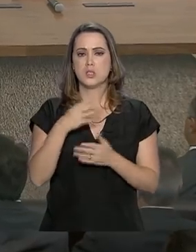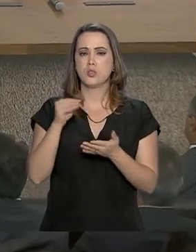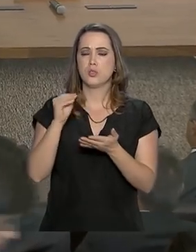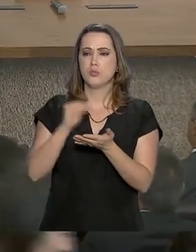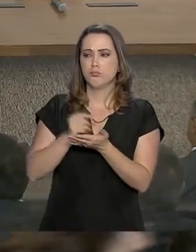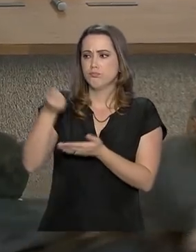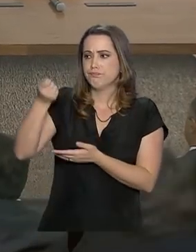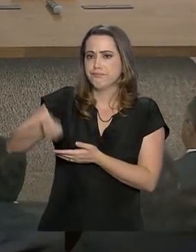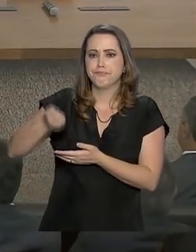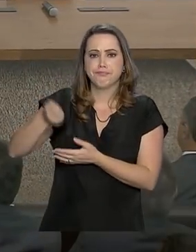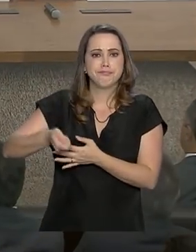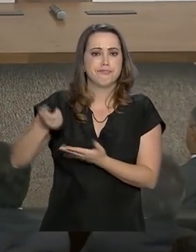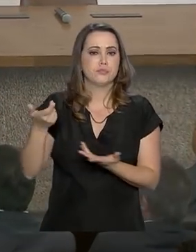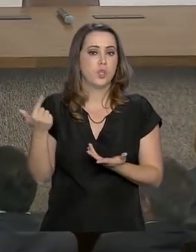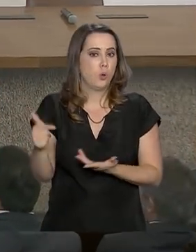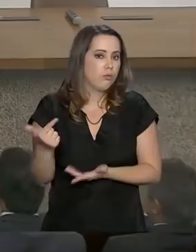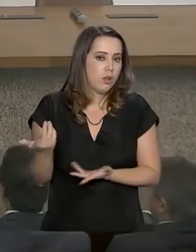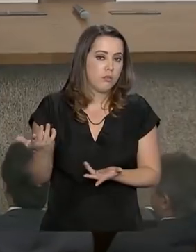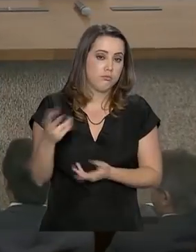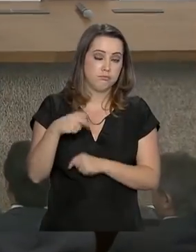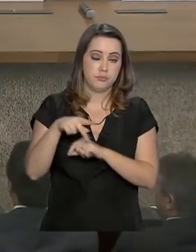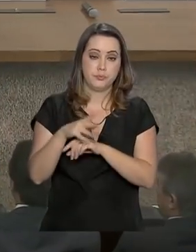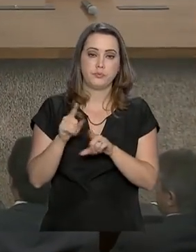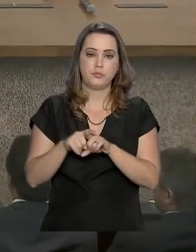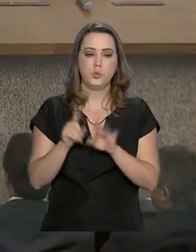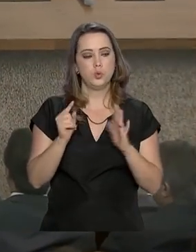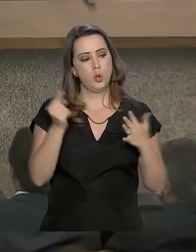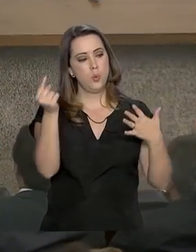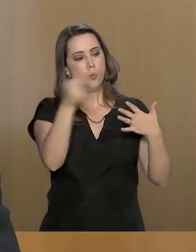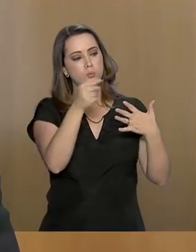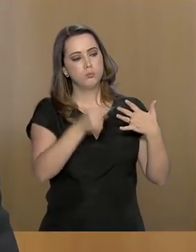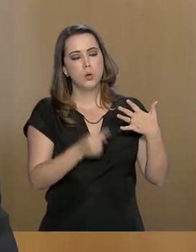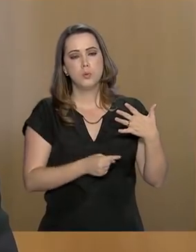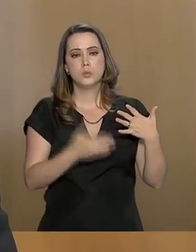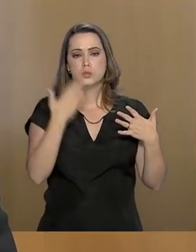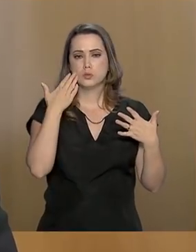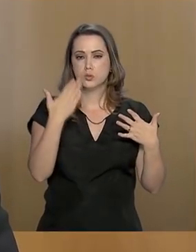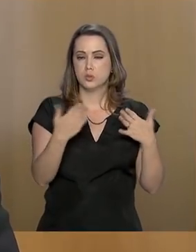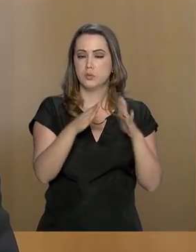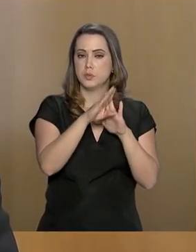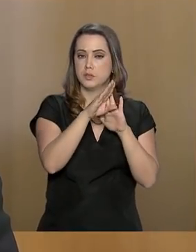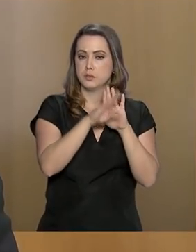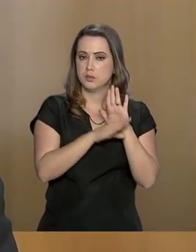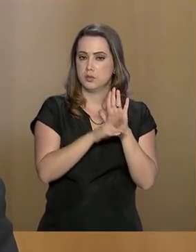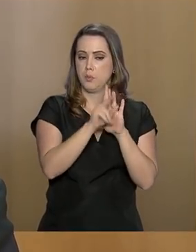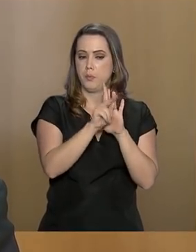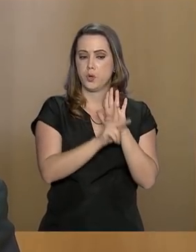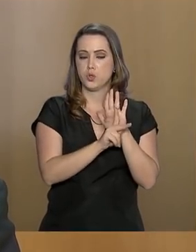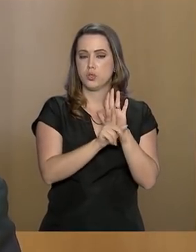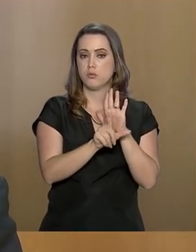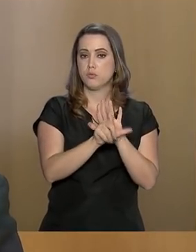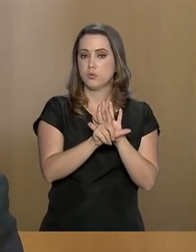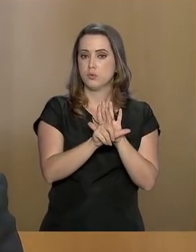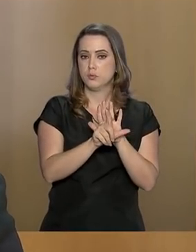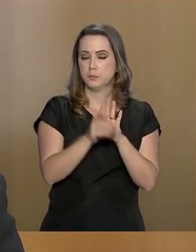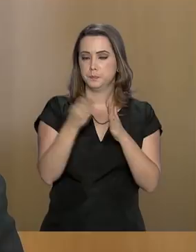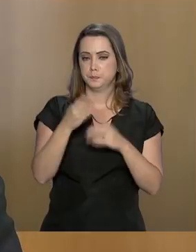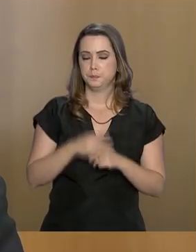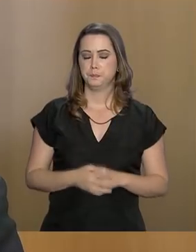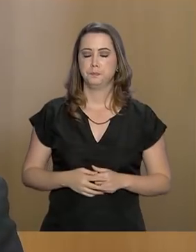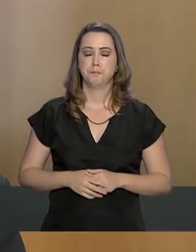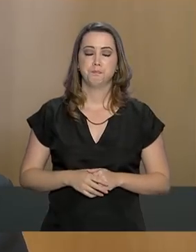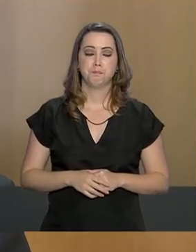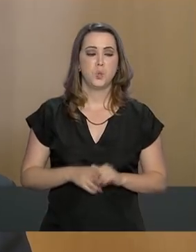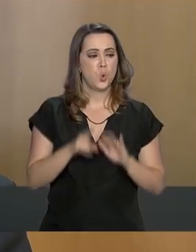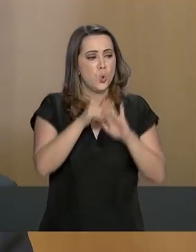Esses são alguns dos objetivos do projeto de lei anticrime apresentado pelo ministro Sérgio Mouro. Medidas